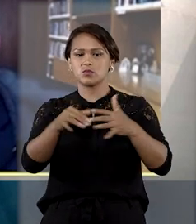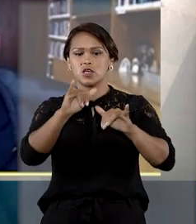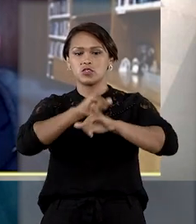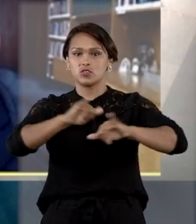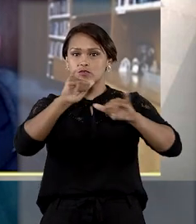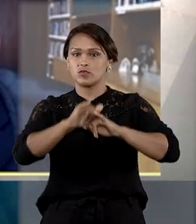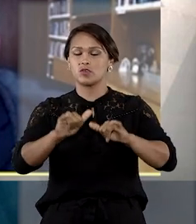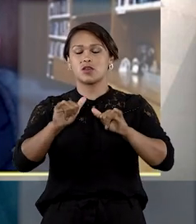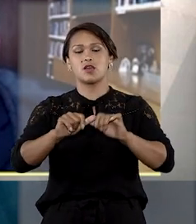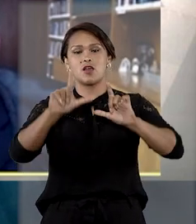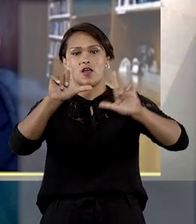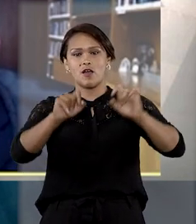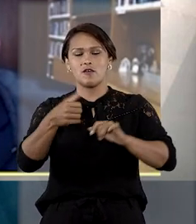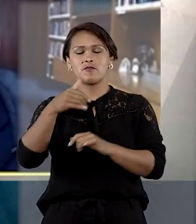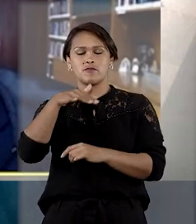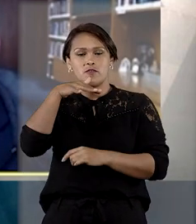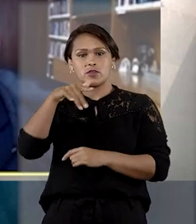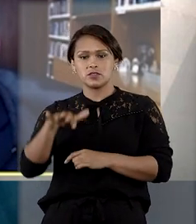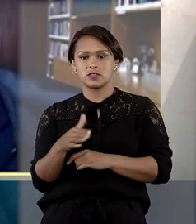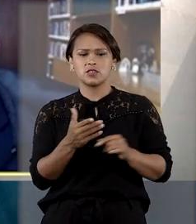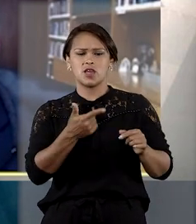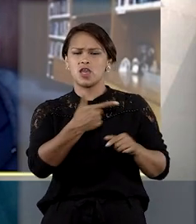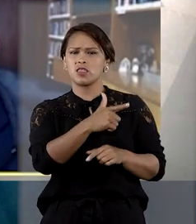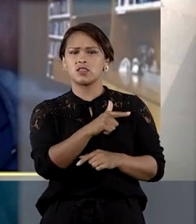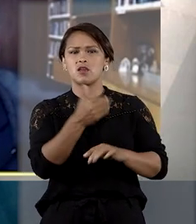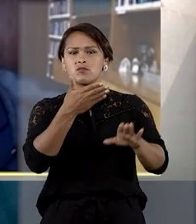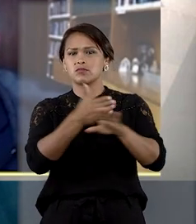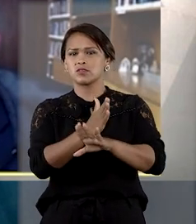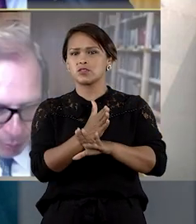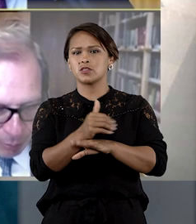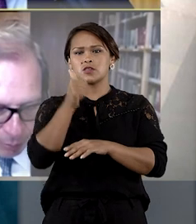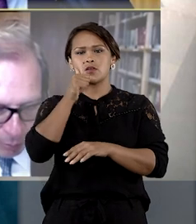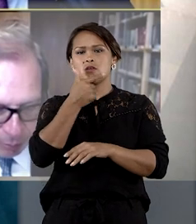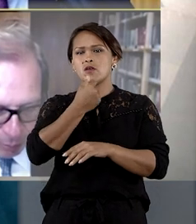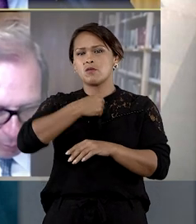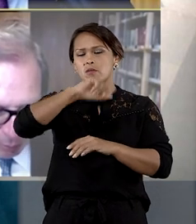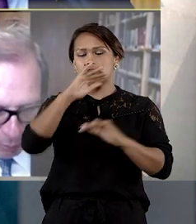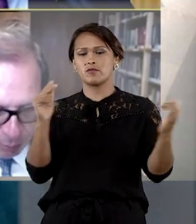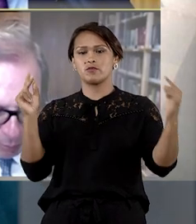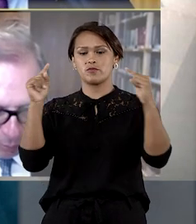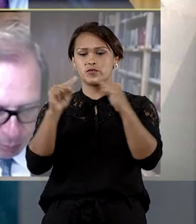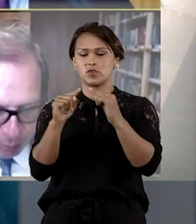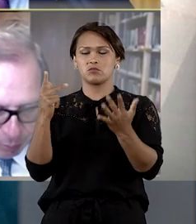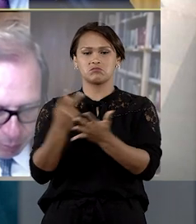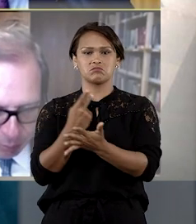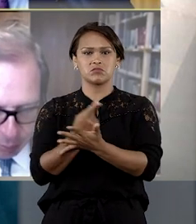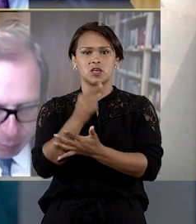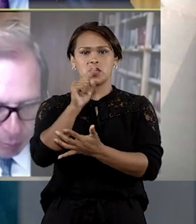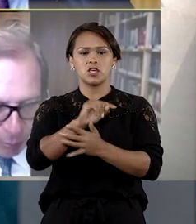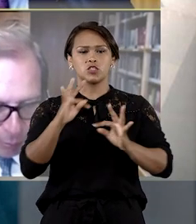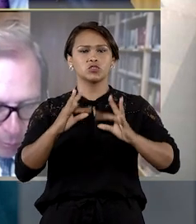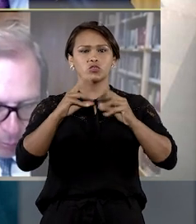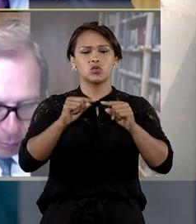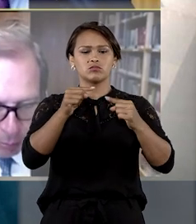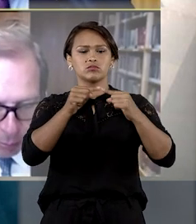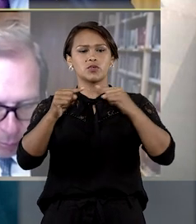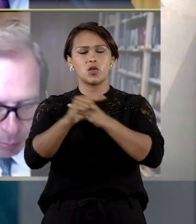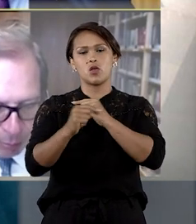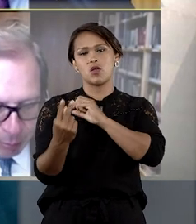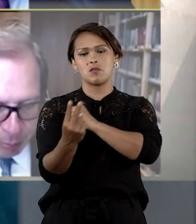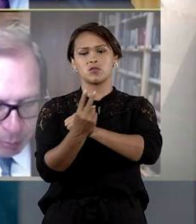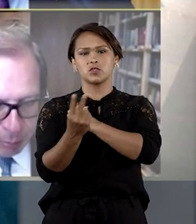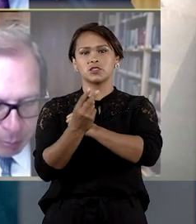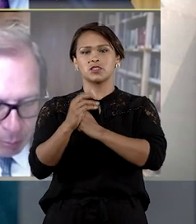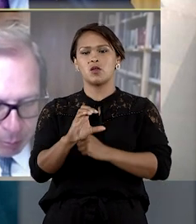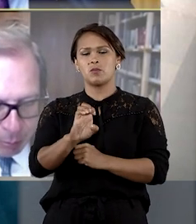a divulgação da foto do menor sem autorização dos representantes legais, vinculada a conteúdo impróprio e em total desacordo com a